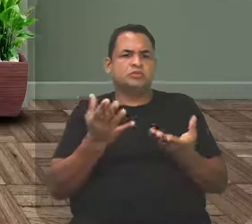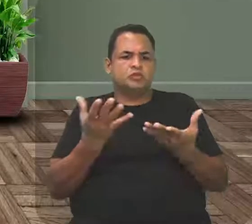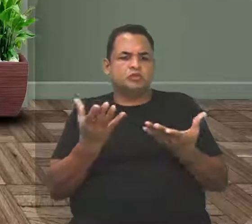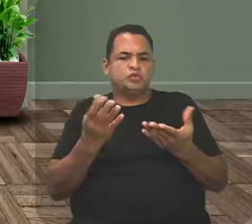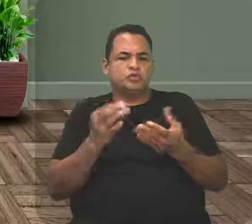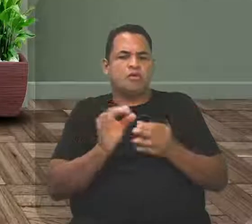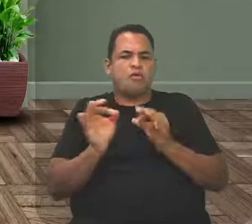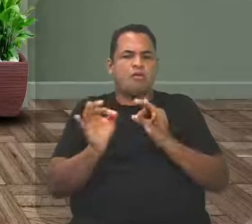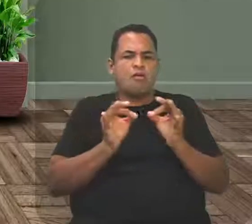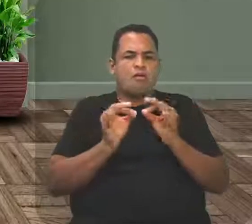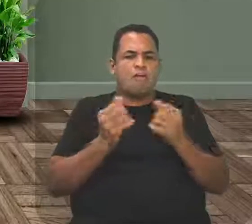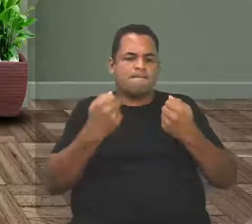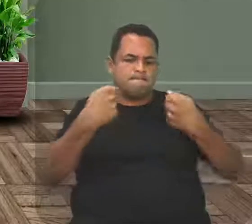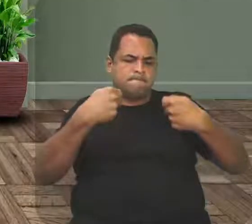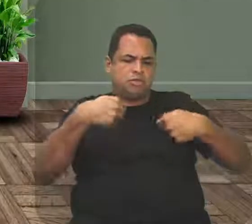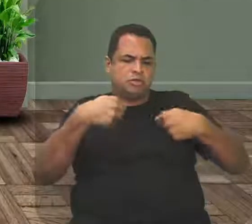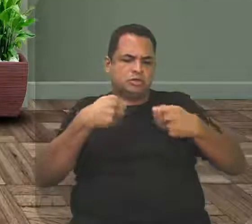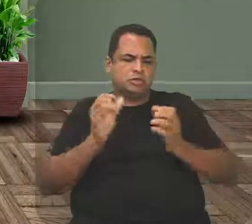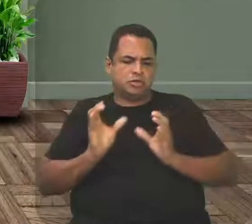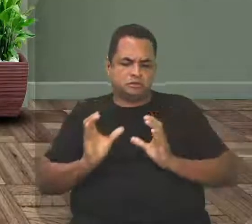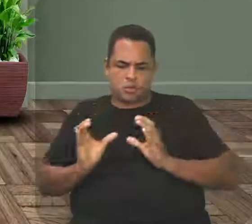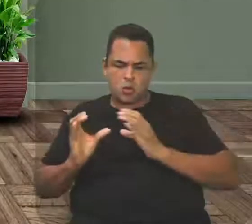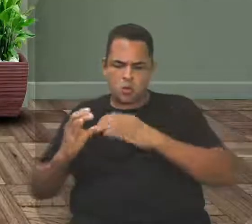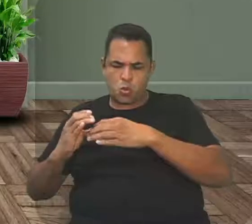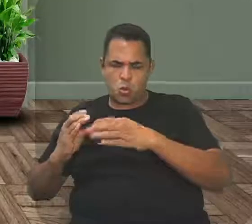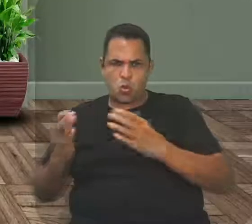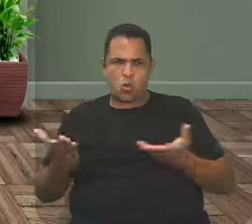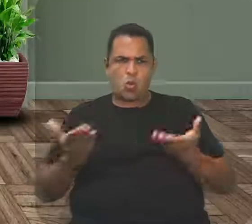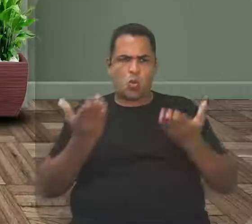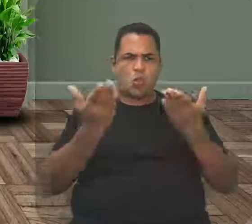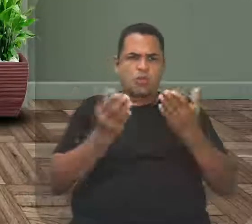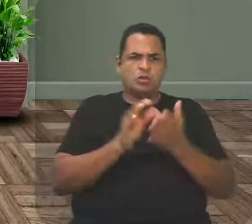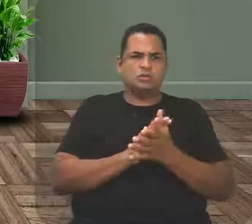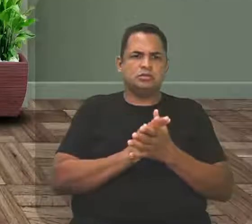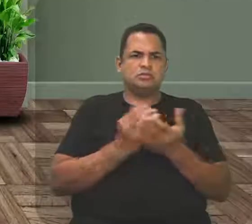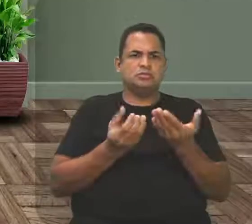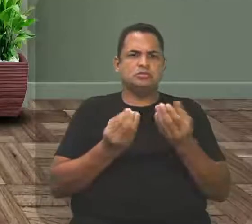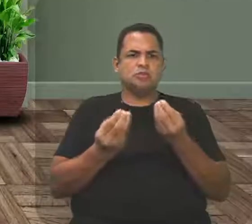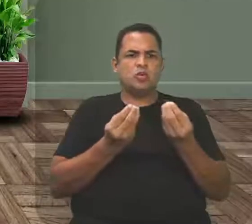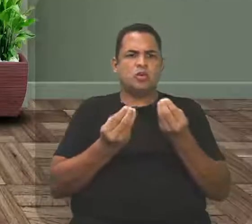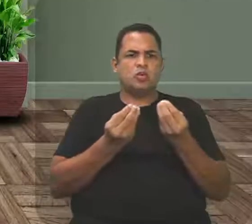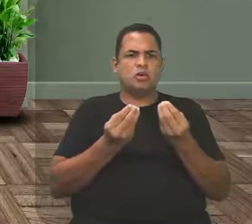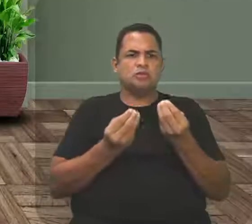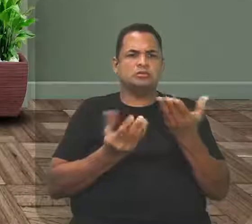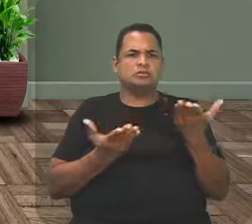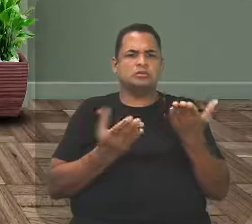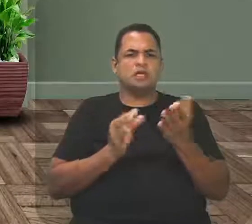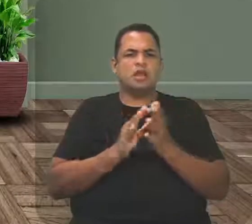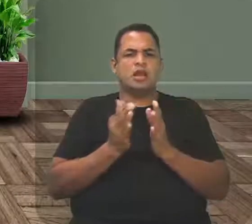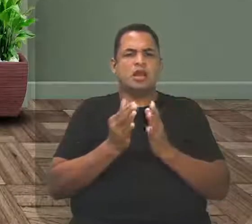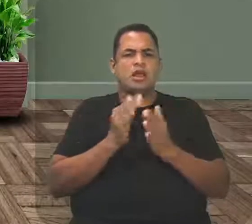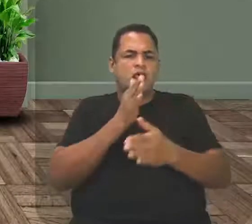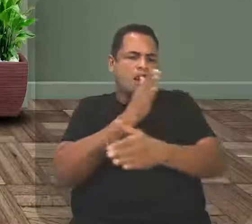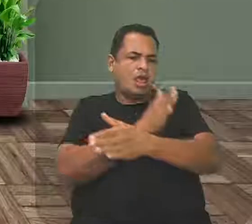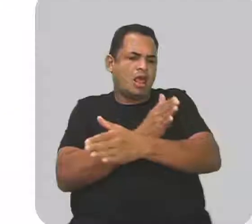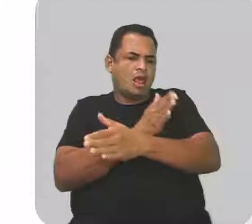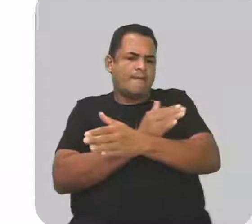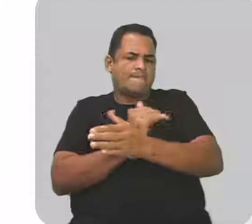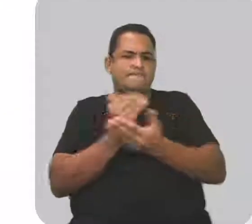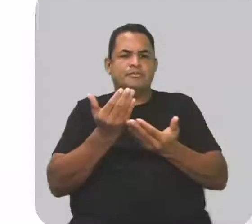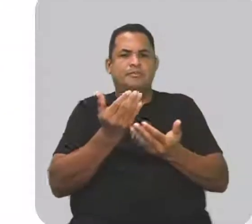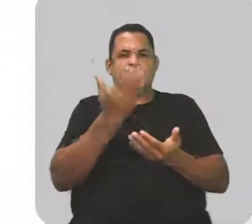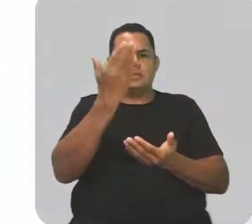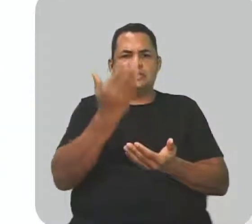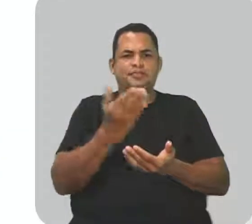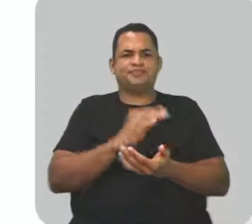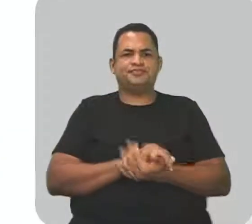concentrada apenas nessa população. Vamos falar um pouquinho dessa questão do renascimento, nessa baixa Idade Média, para o